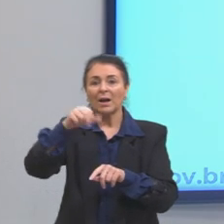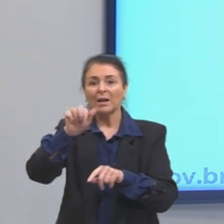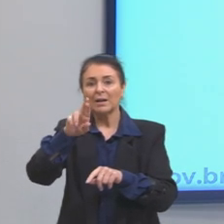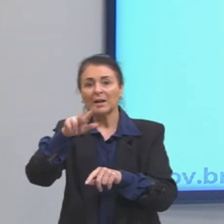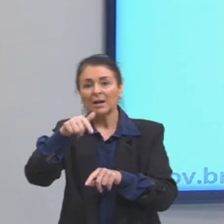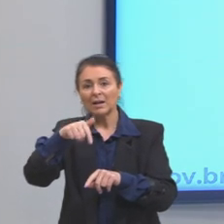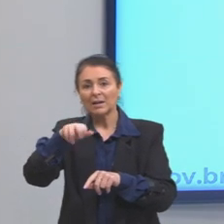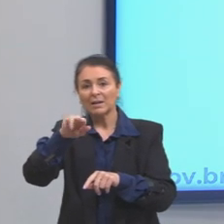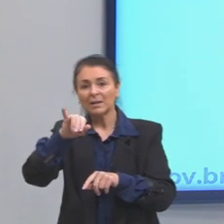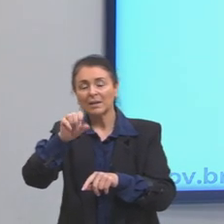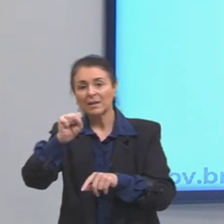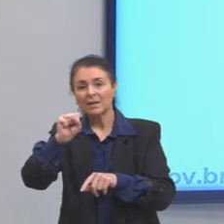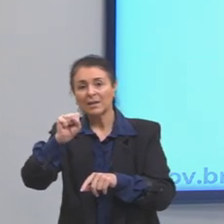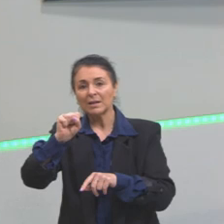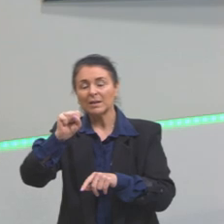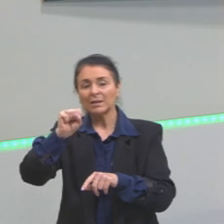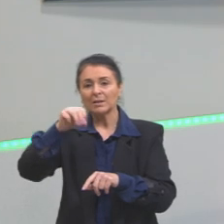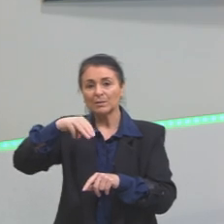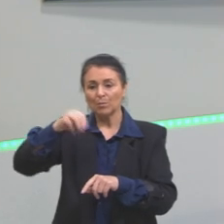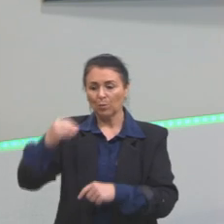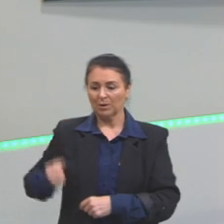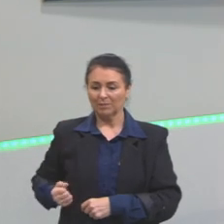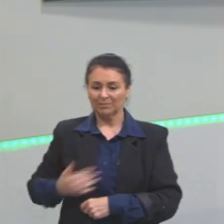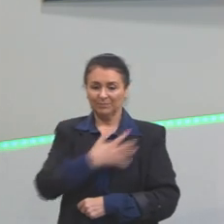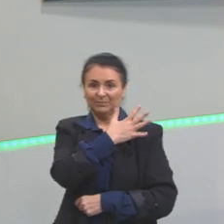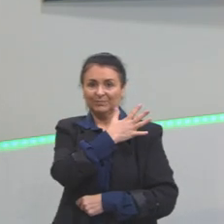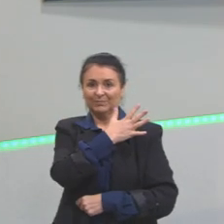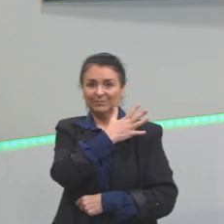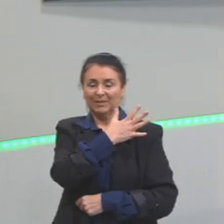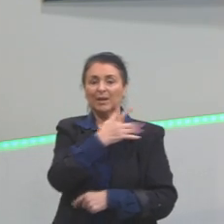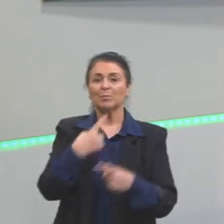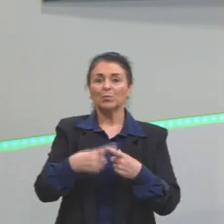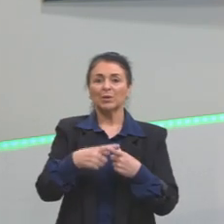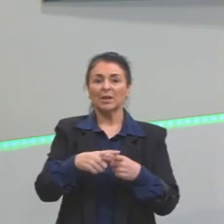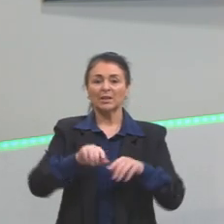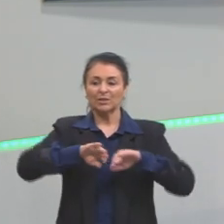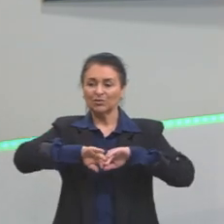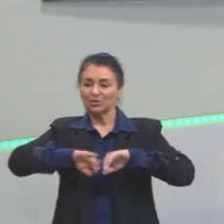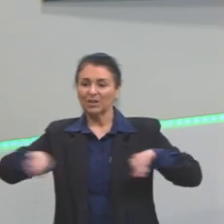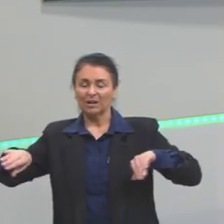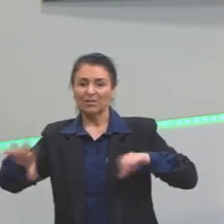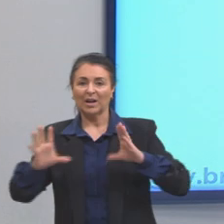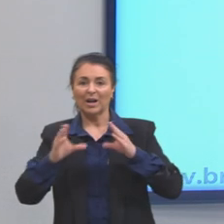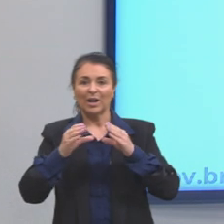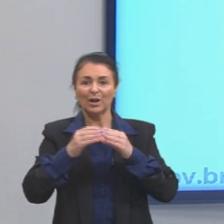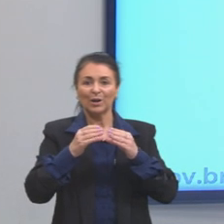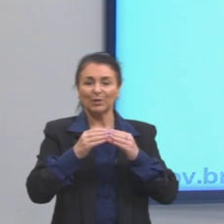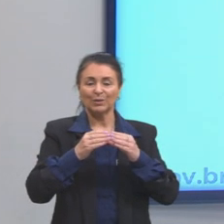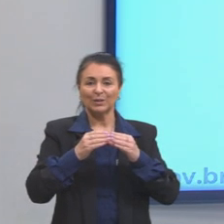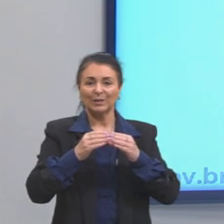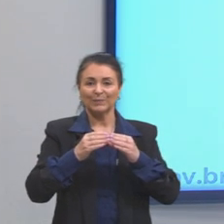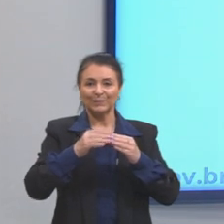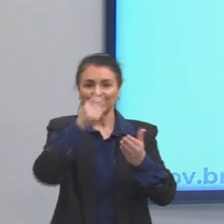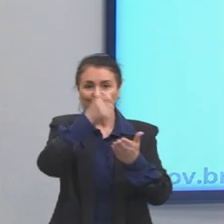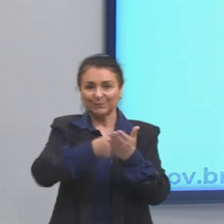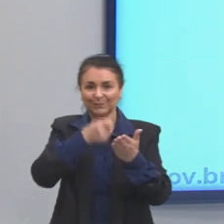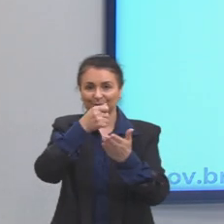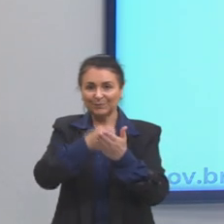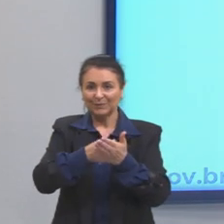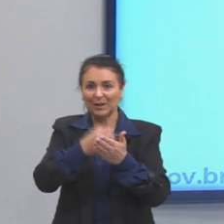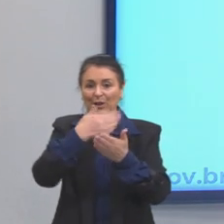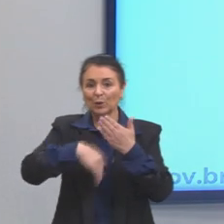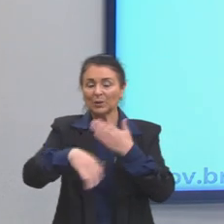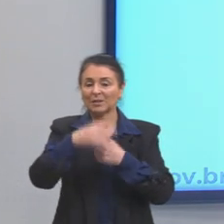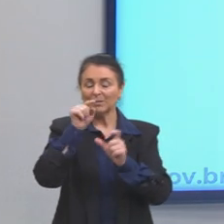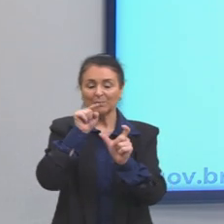anarquismo excluía a luta de classes. E não é uma palavra marxista. Essas palavras todas